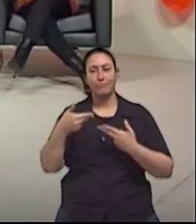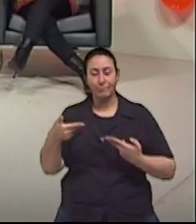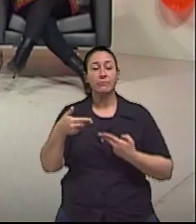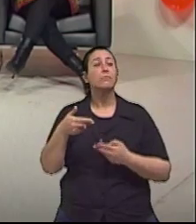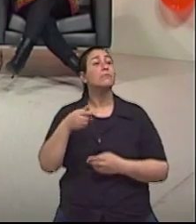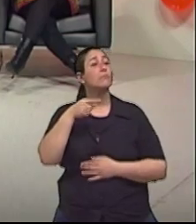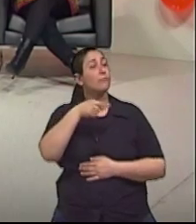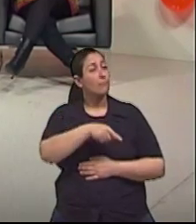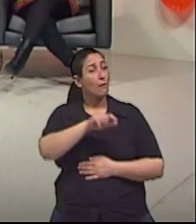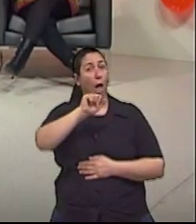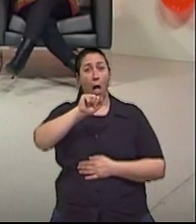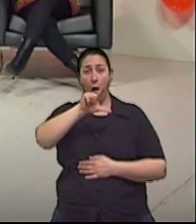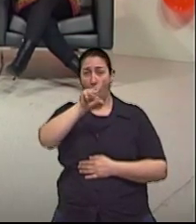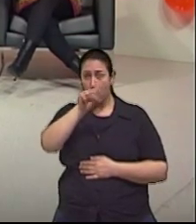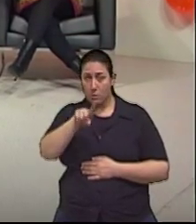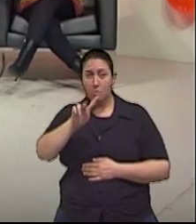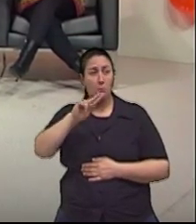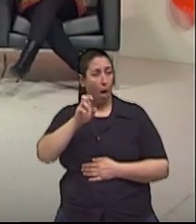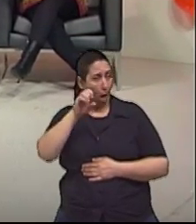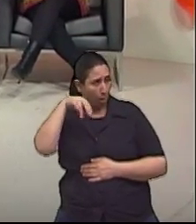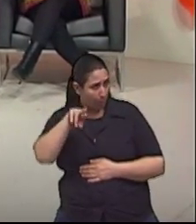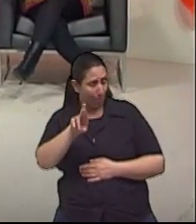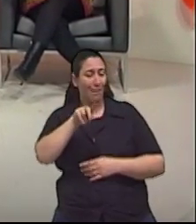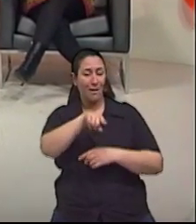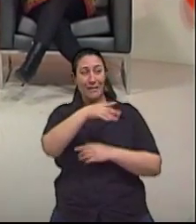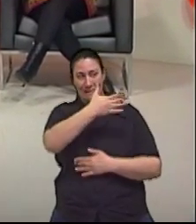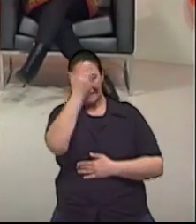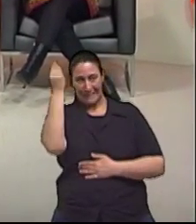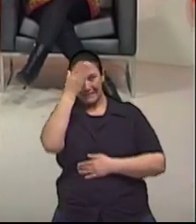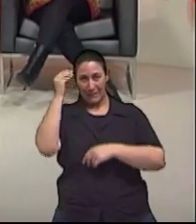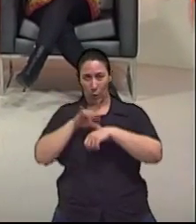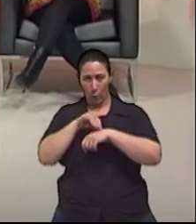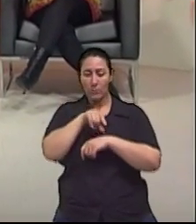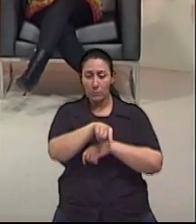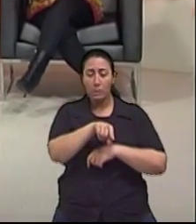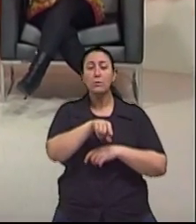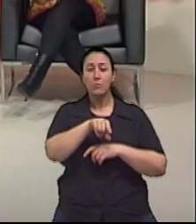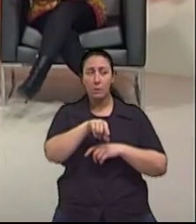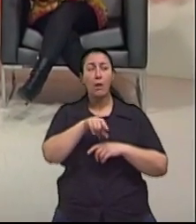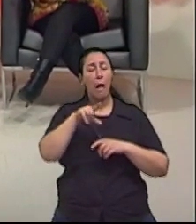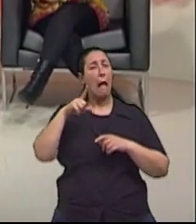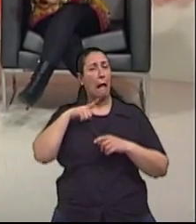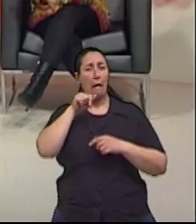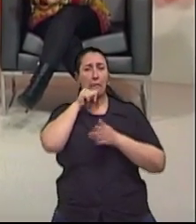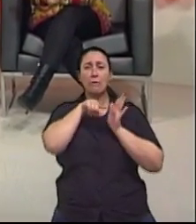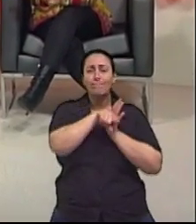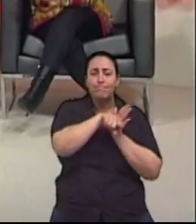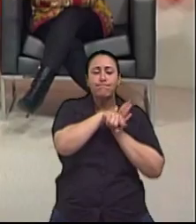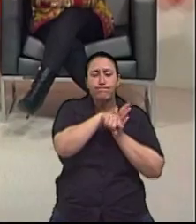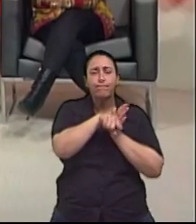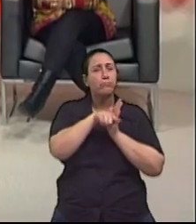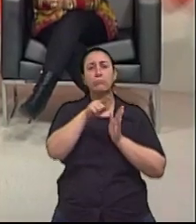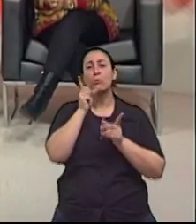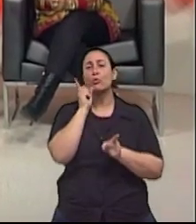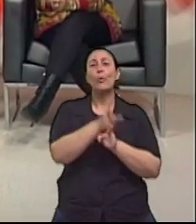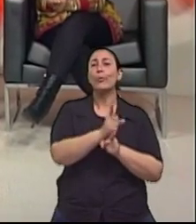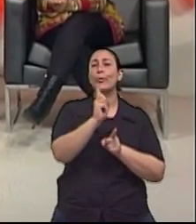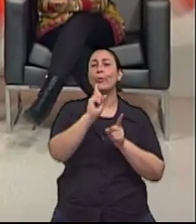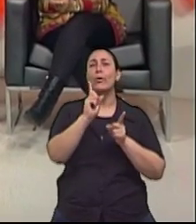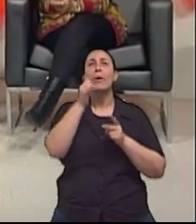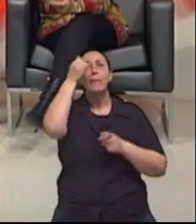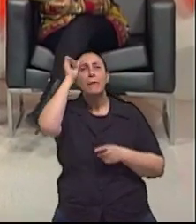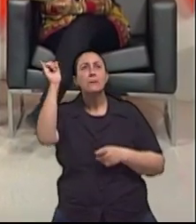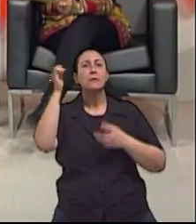algo ainda que está sendo muito estudado, se é que existe prevenção, ainda não descobriram, né, mas na realidade